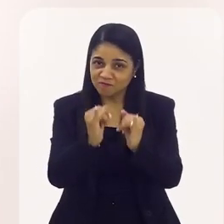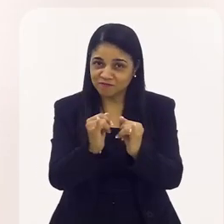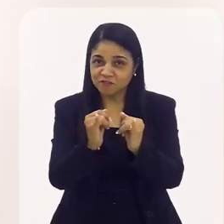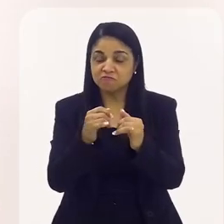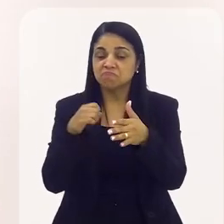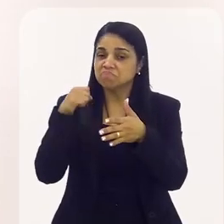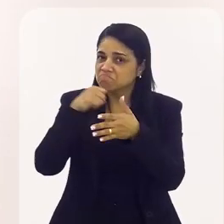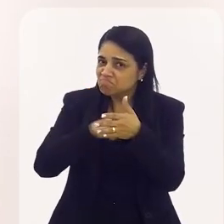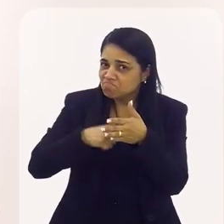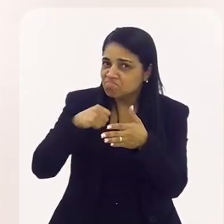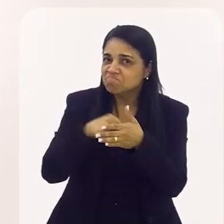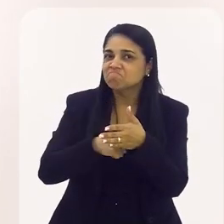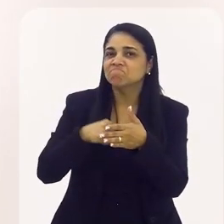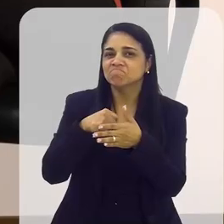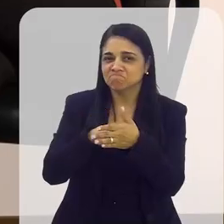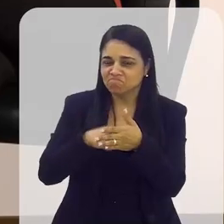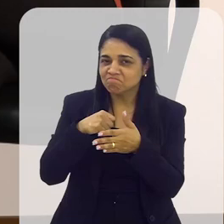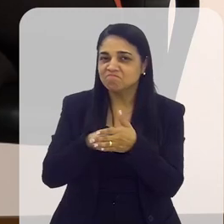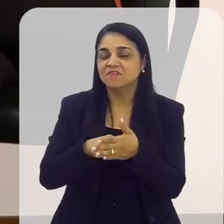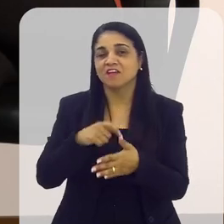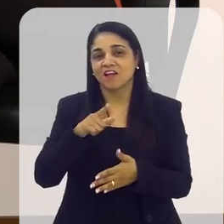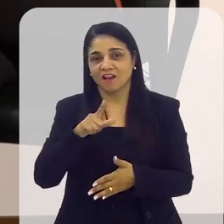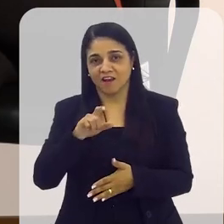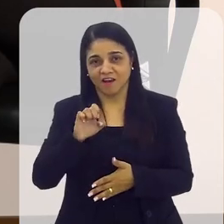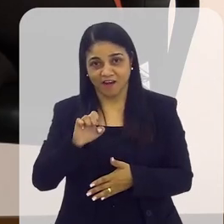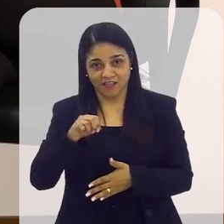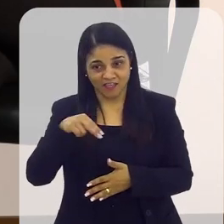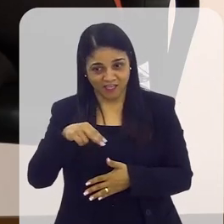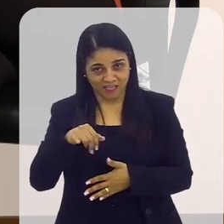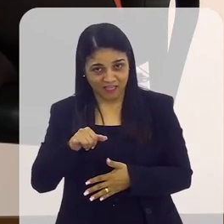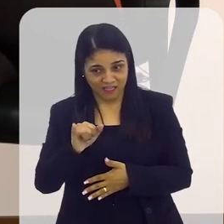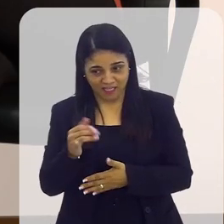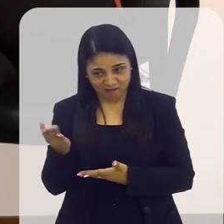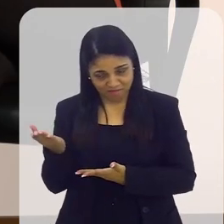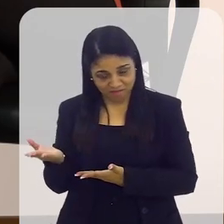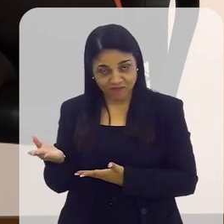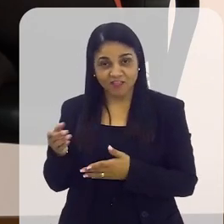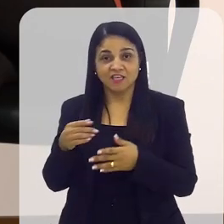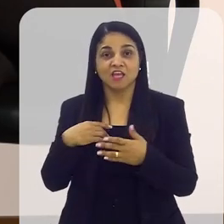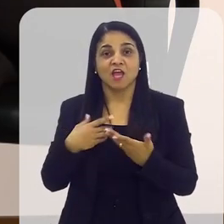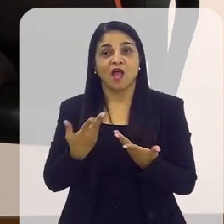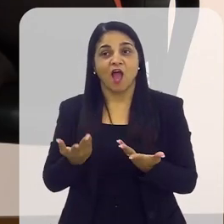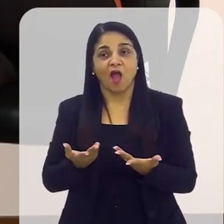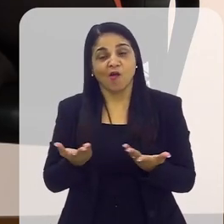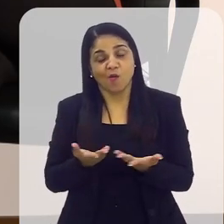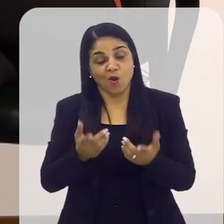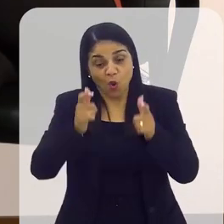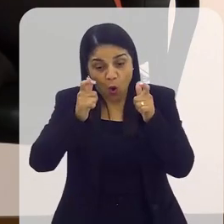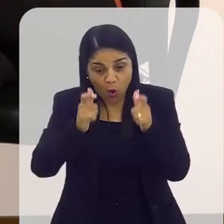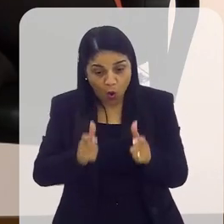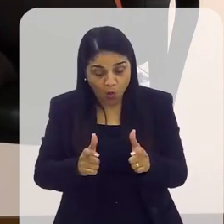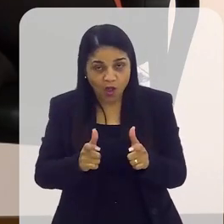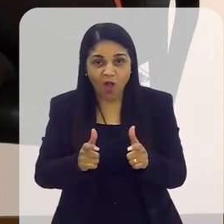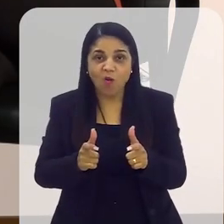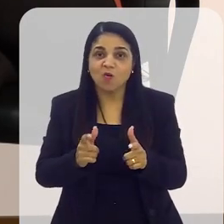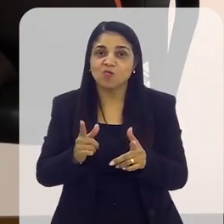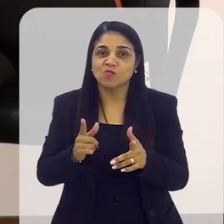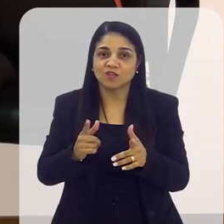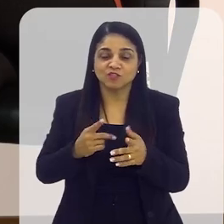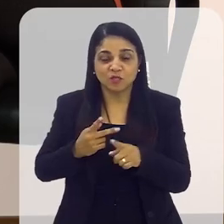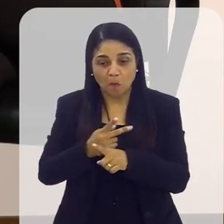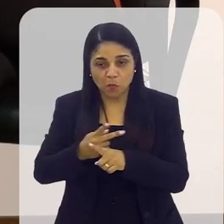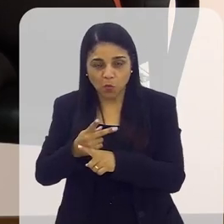queria dizer a vocês que a gente está batalhando muito, eu e a Nini, e o que impediu até agora ainda é o local